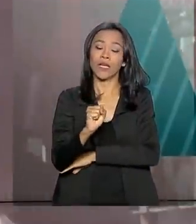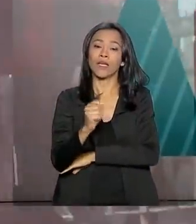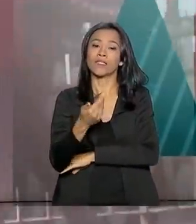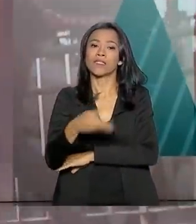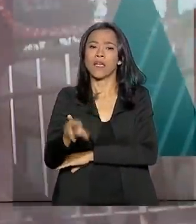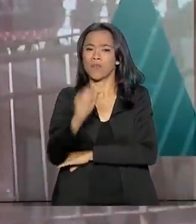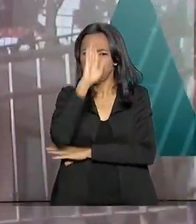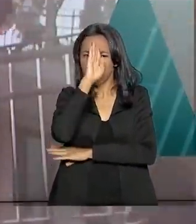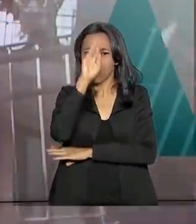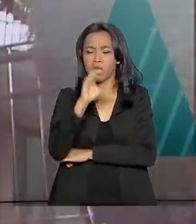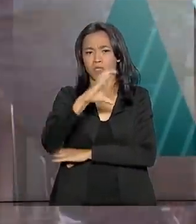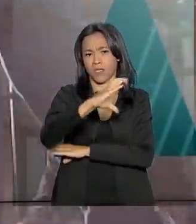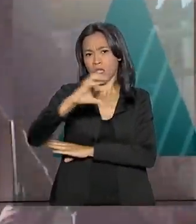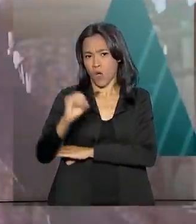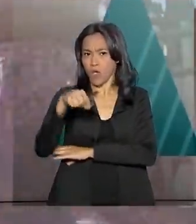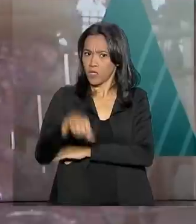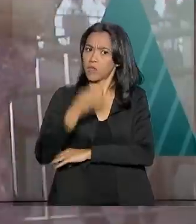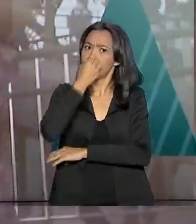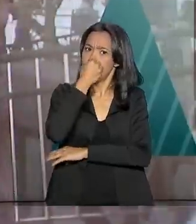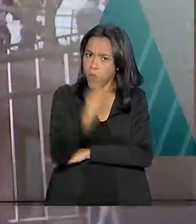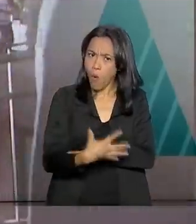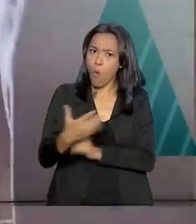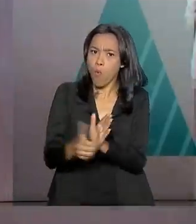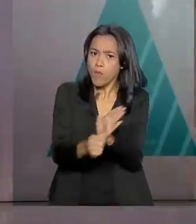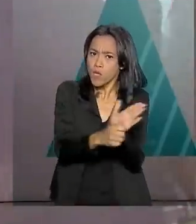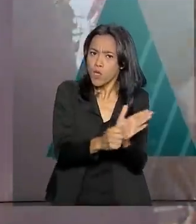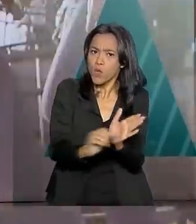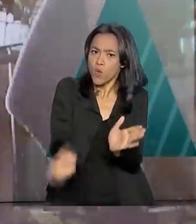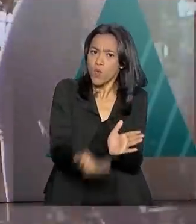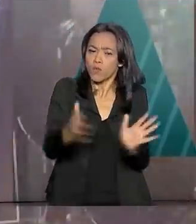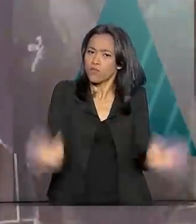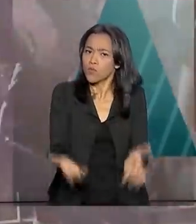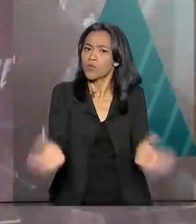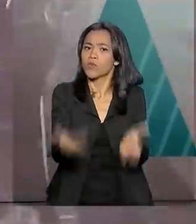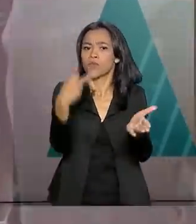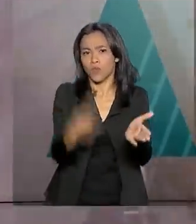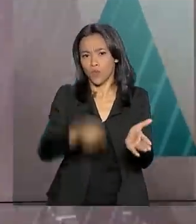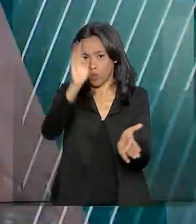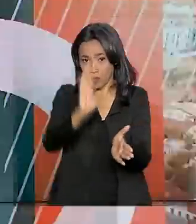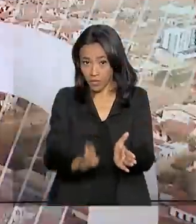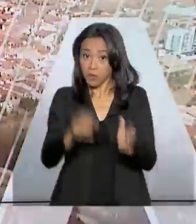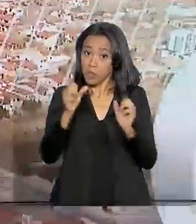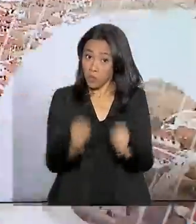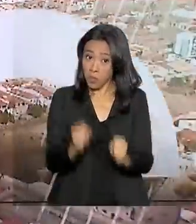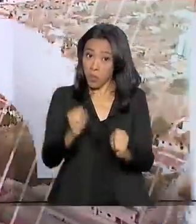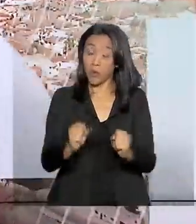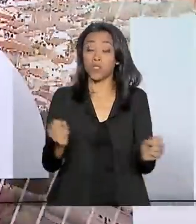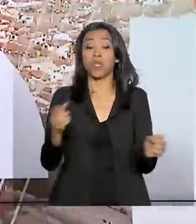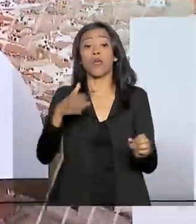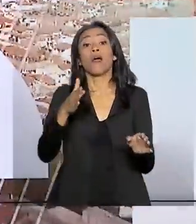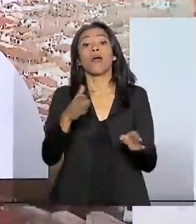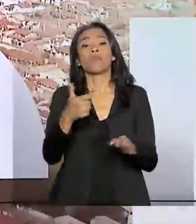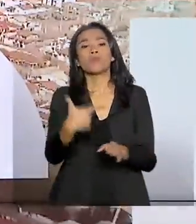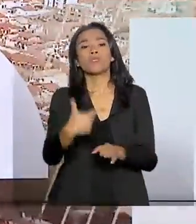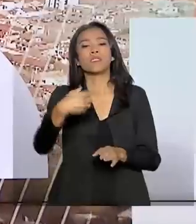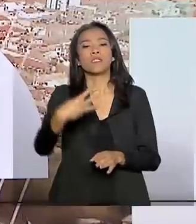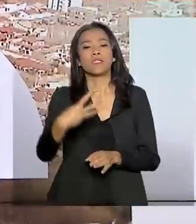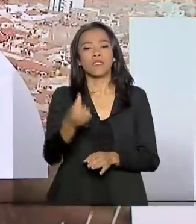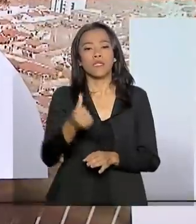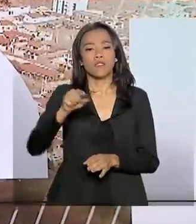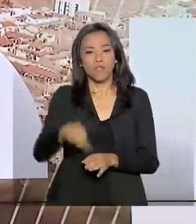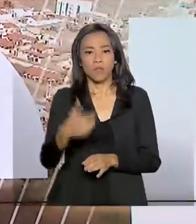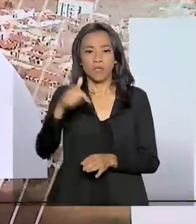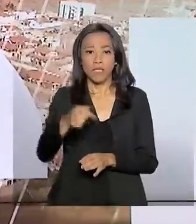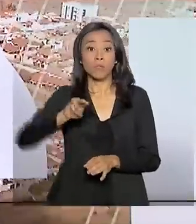no centro-oeste. Esse bom resultado do milho impulsionou a produção de grãos no Brasil, que pode chegar a 236,7